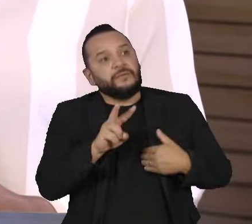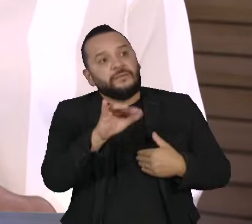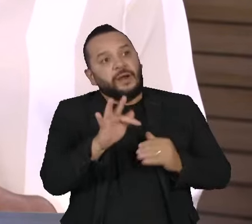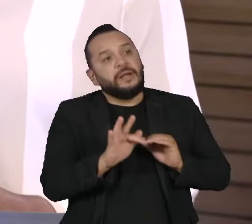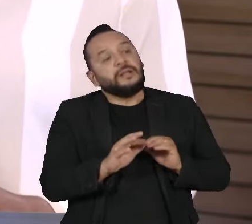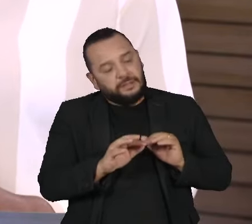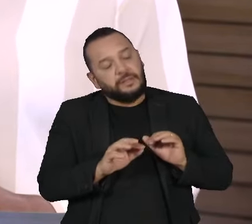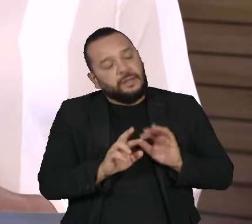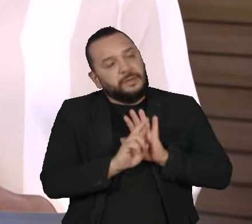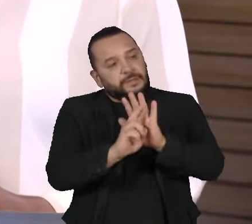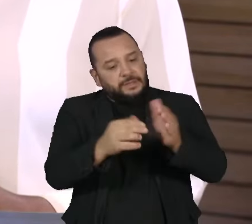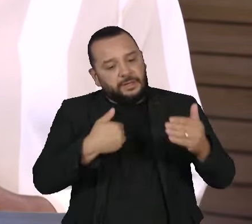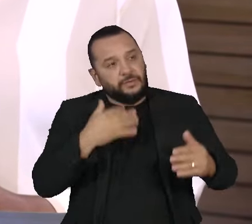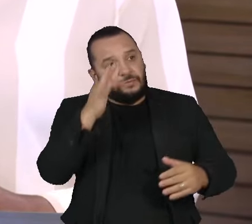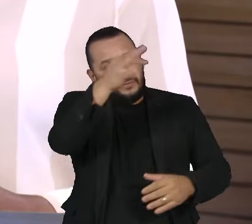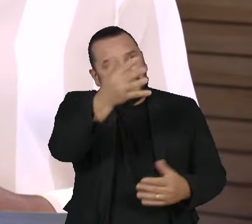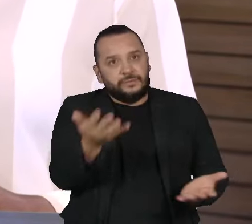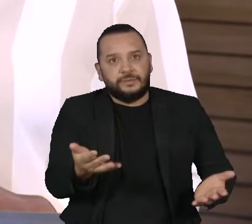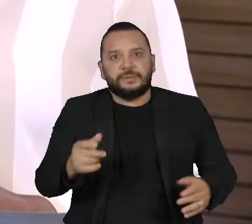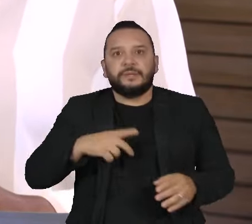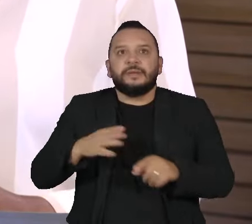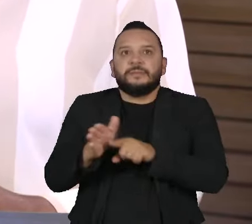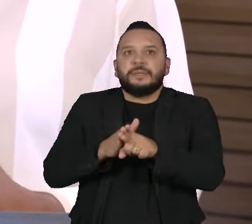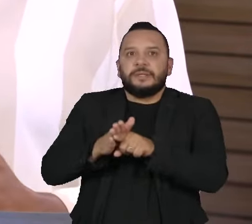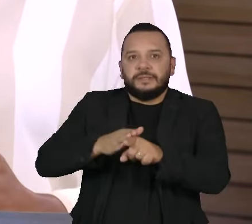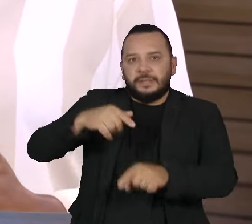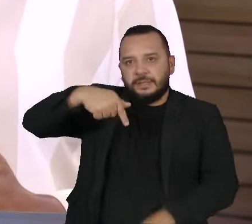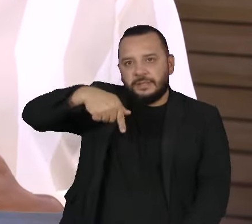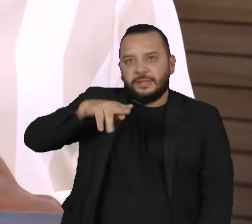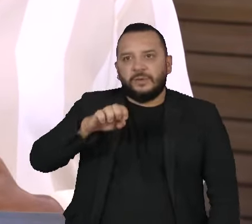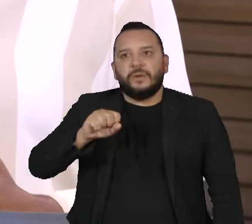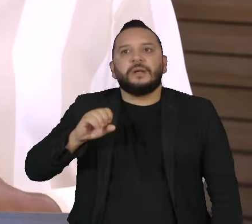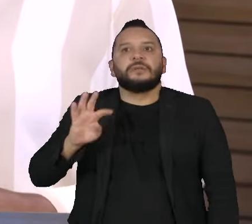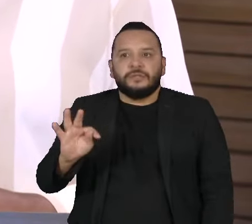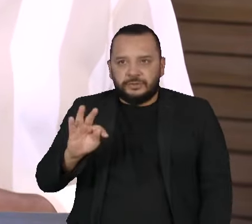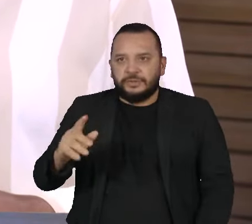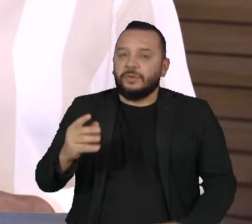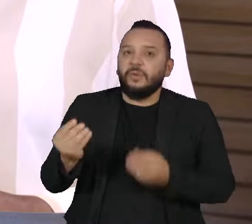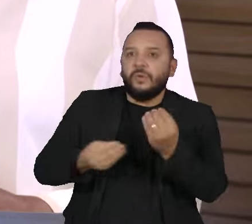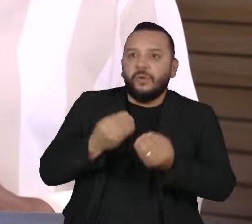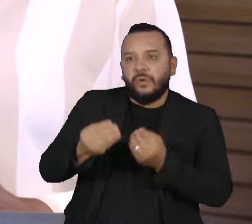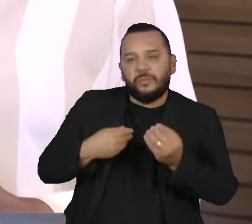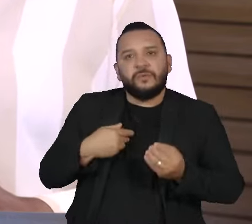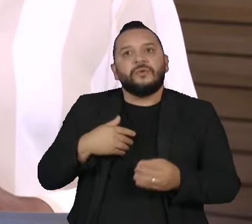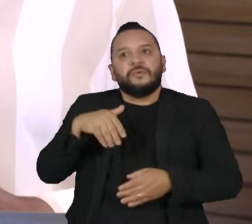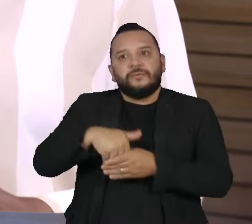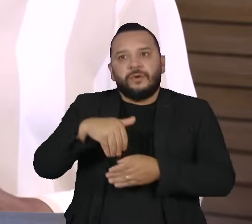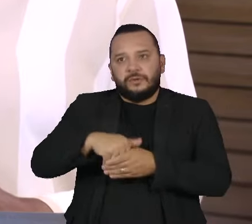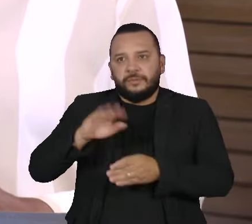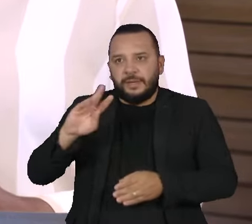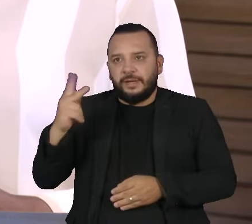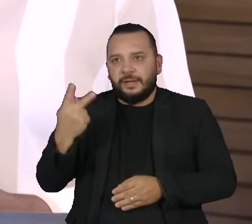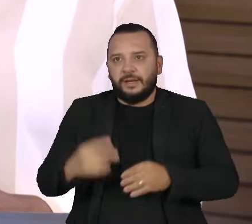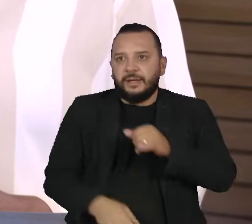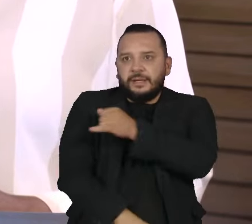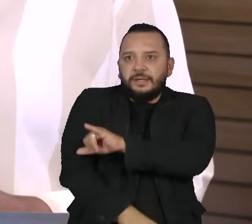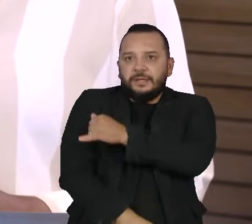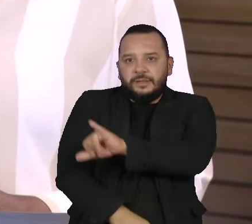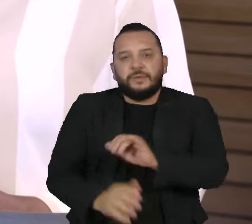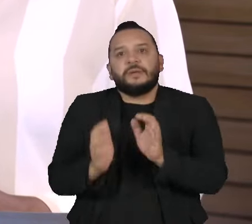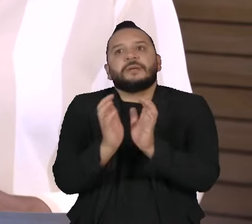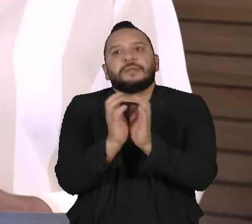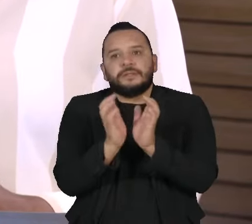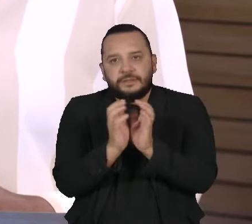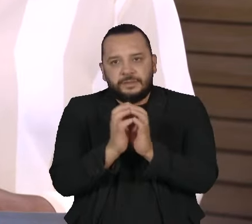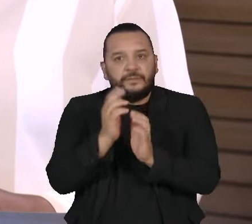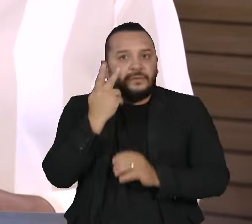A nova pesquisa Quest apresenta a intenção de voto nas capitais Belo Horizonte, Rio de Janeiro, Recife,